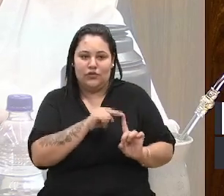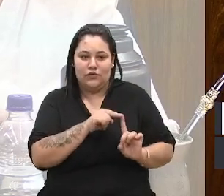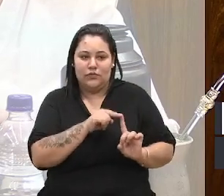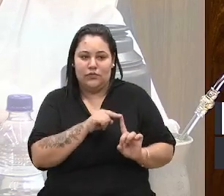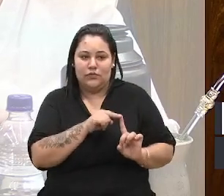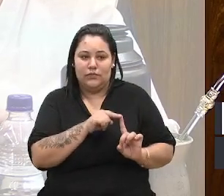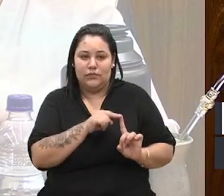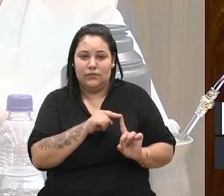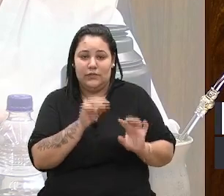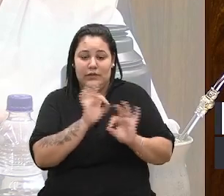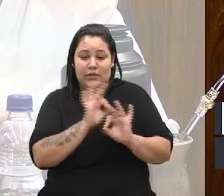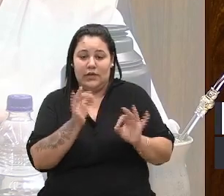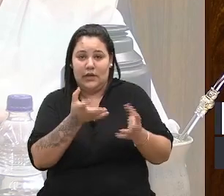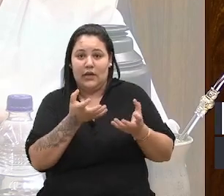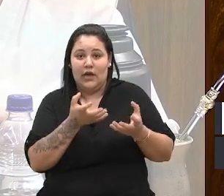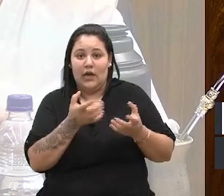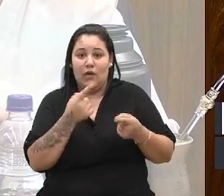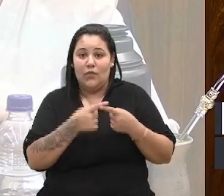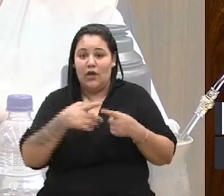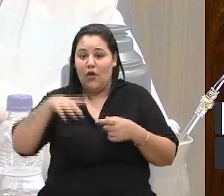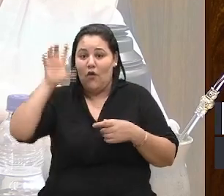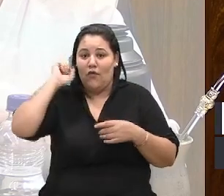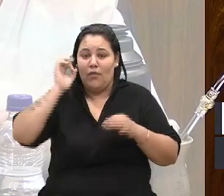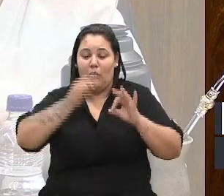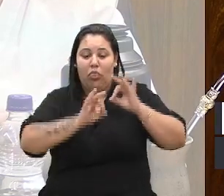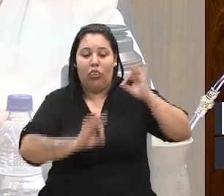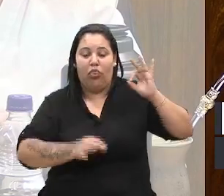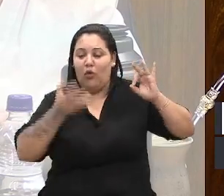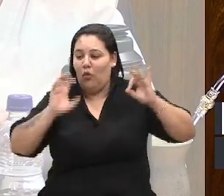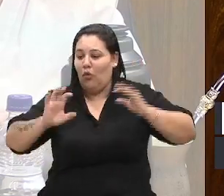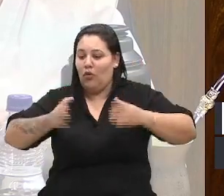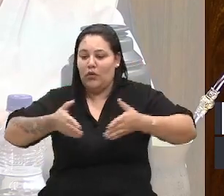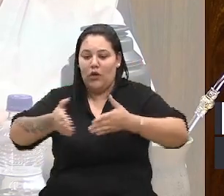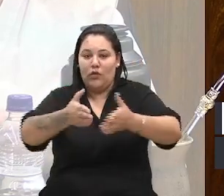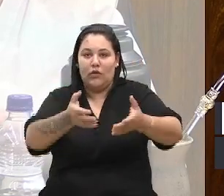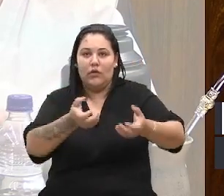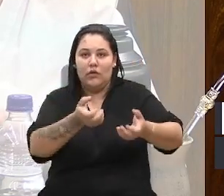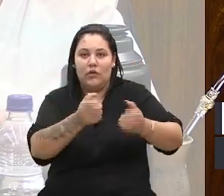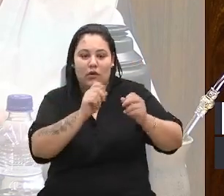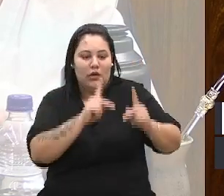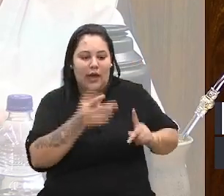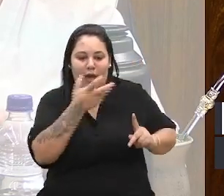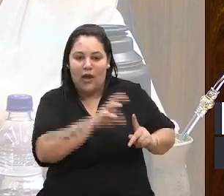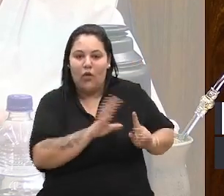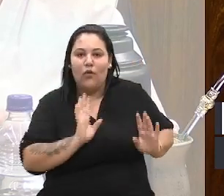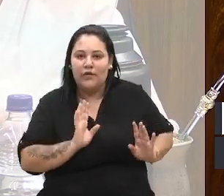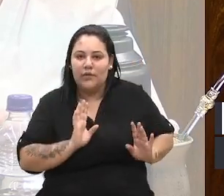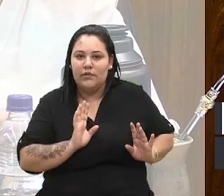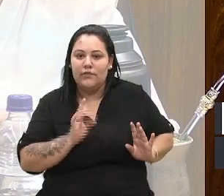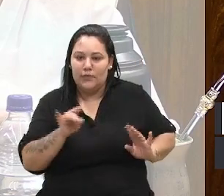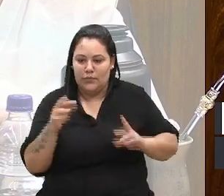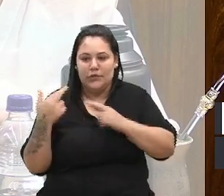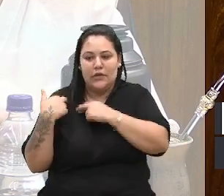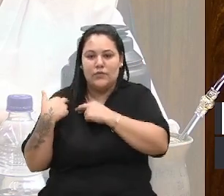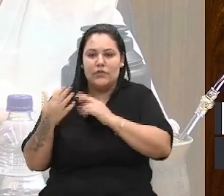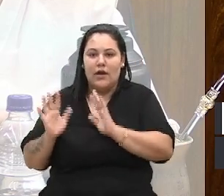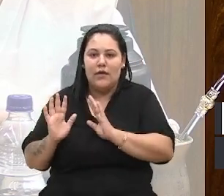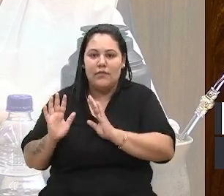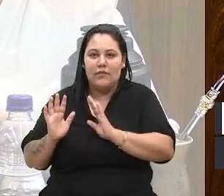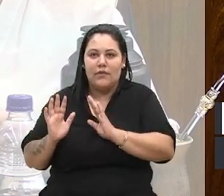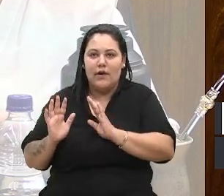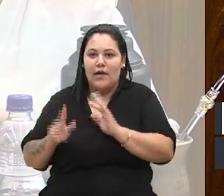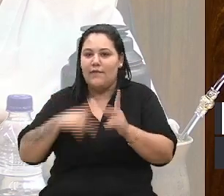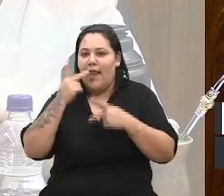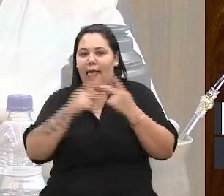Ninguém quer... Até porque eu ouvi um discurso, porque são contra as ruas. Ninguém é contra a rua. Quem é que é contra a rua? Vamos ser responsáveis. Porque aí vem falar em política. Tem gente que fala,